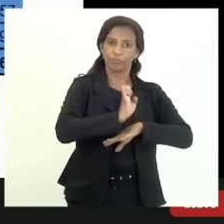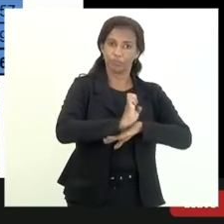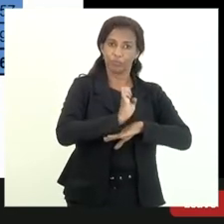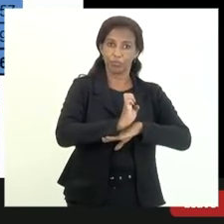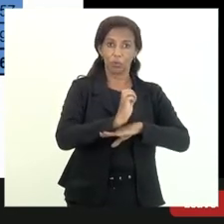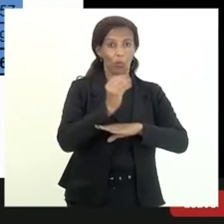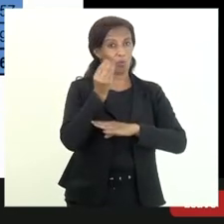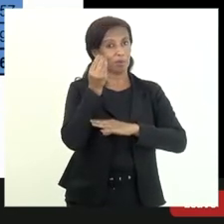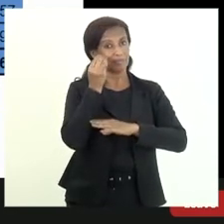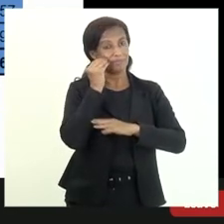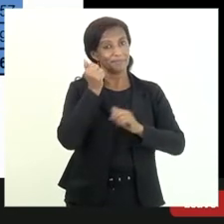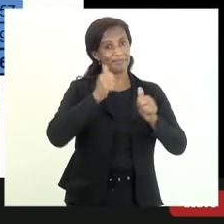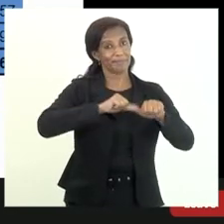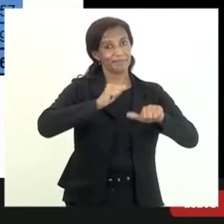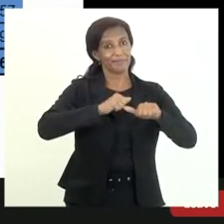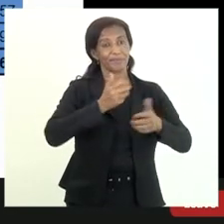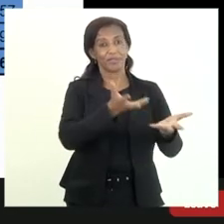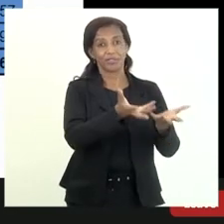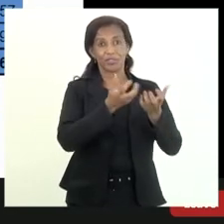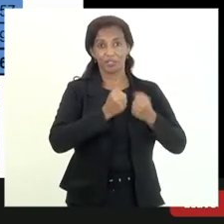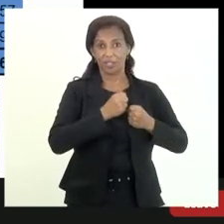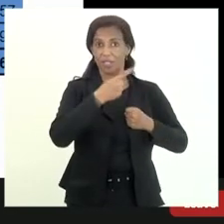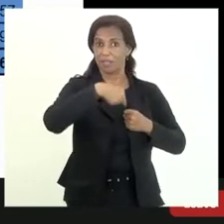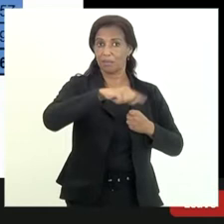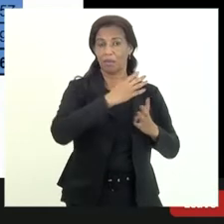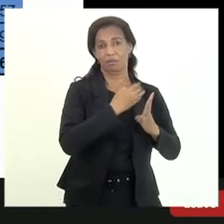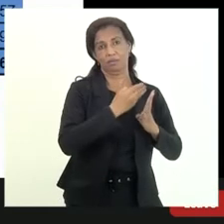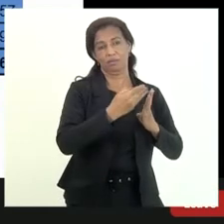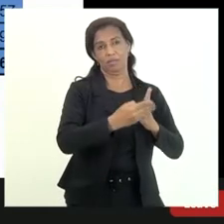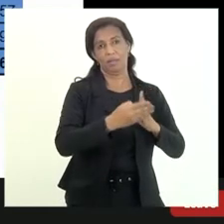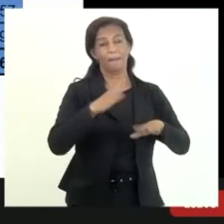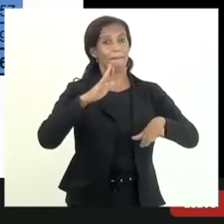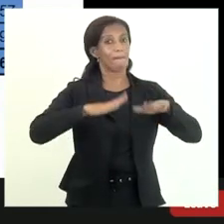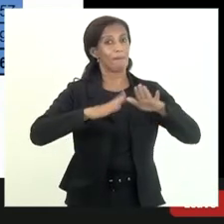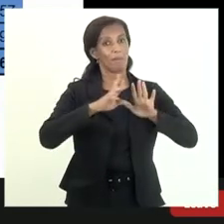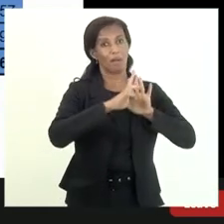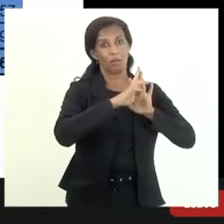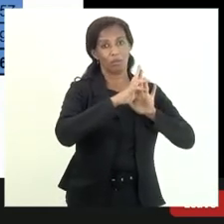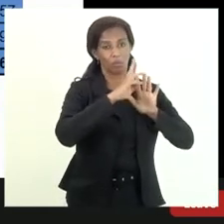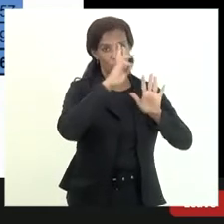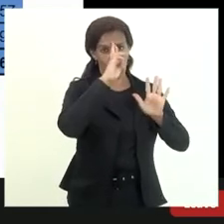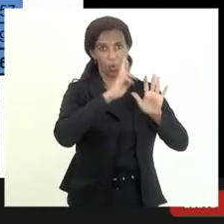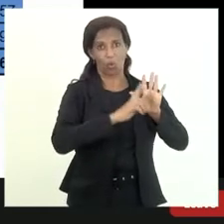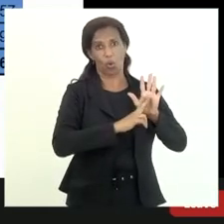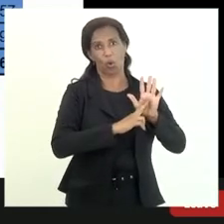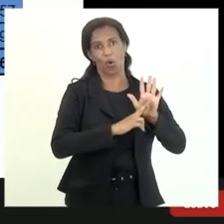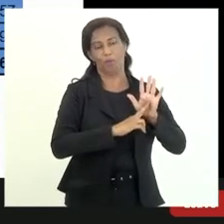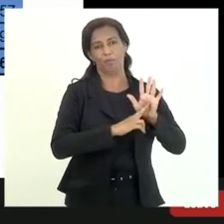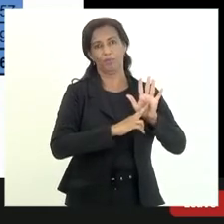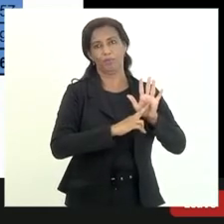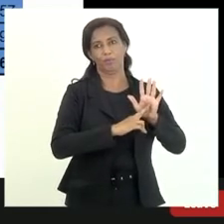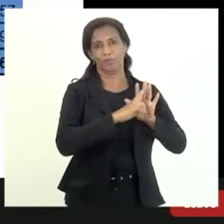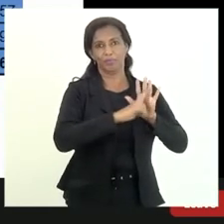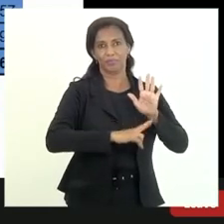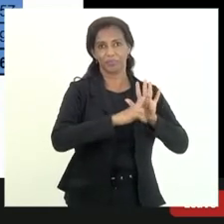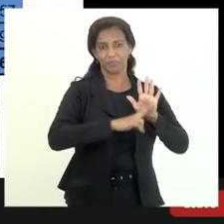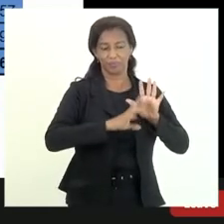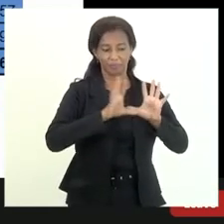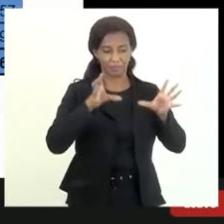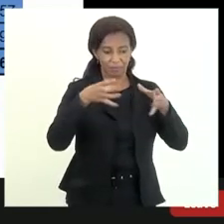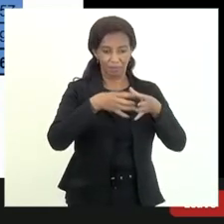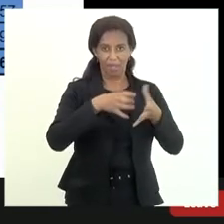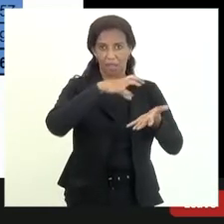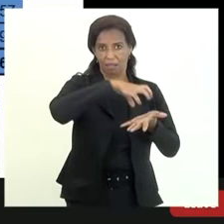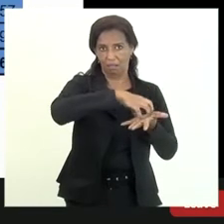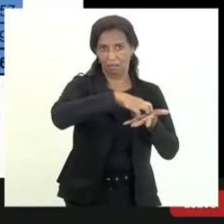expectativa de recebimento desses créditos mesmo a norma considerando que os créditos nessa nessa